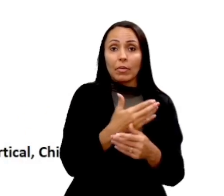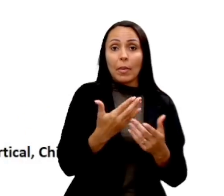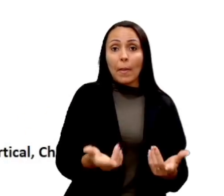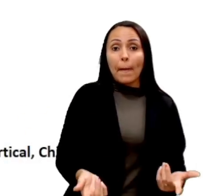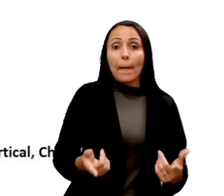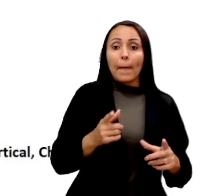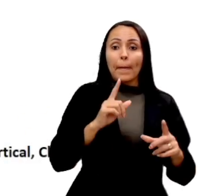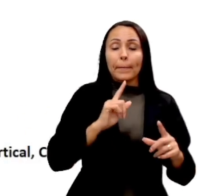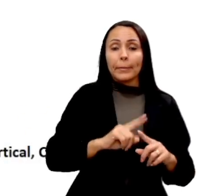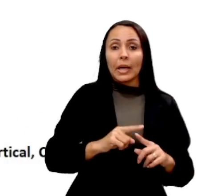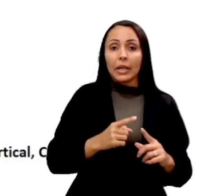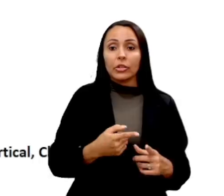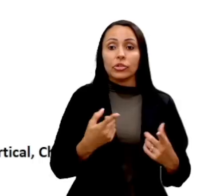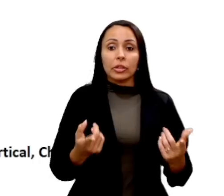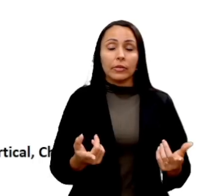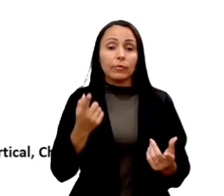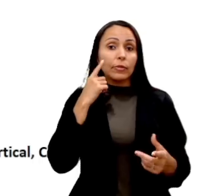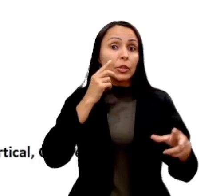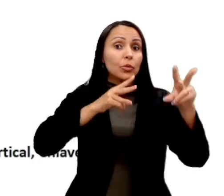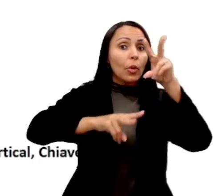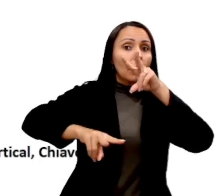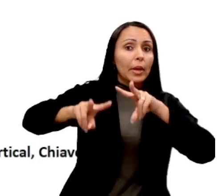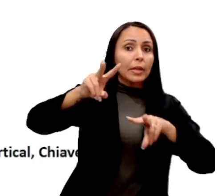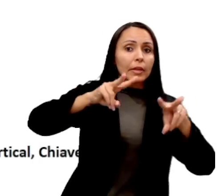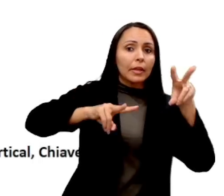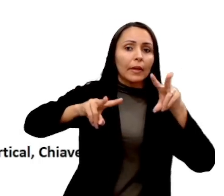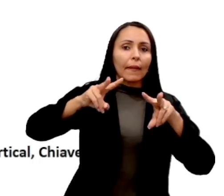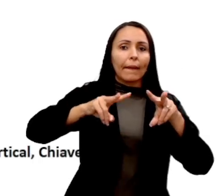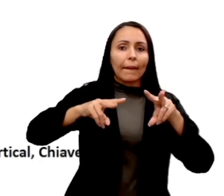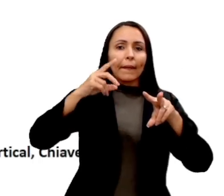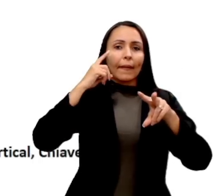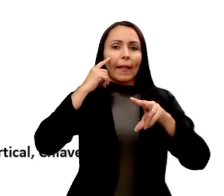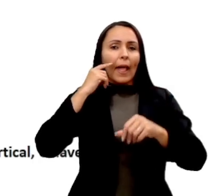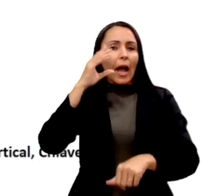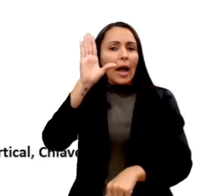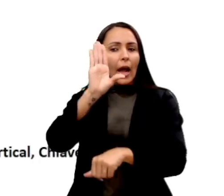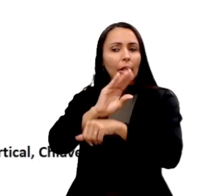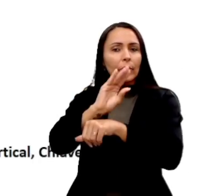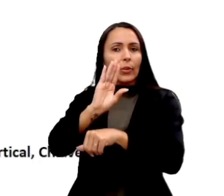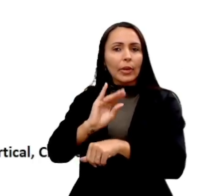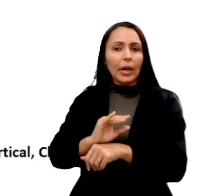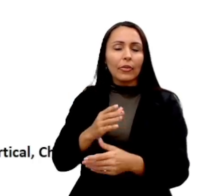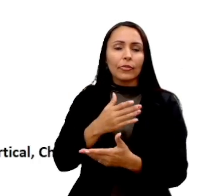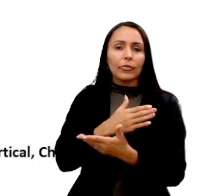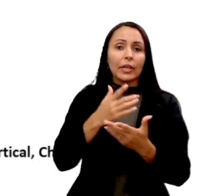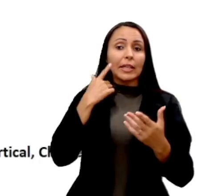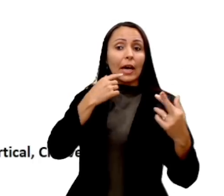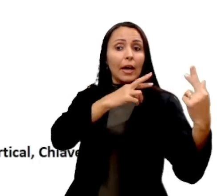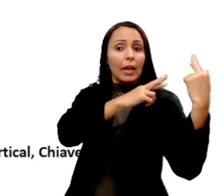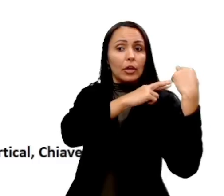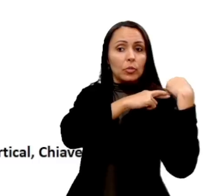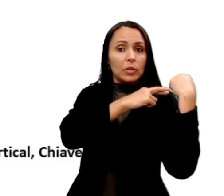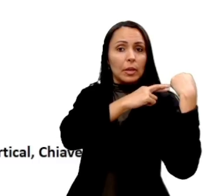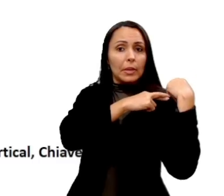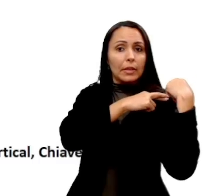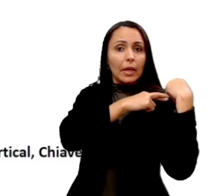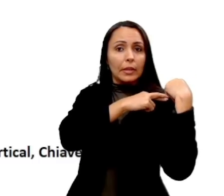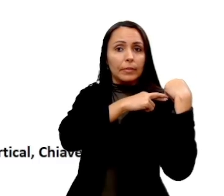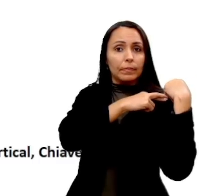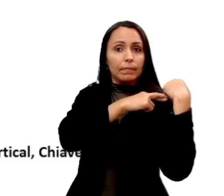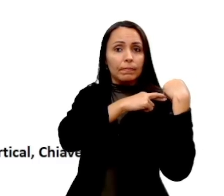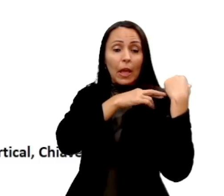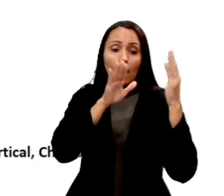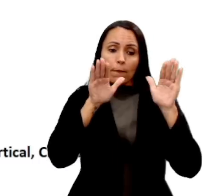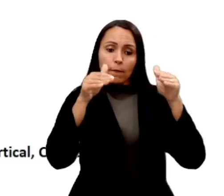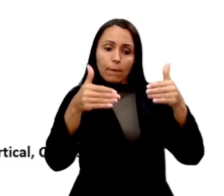chama, costuma dizer que visualmente é a radiografia da hierarquia e responsabilidade da empresa. Então, nesse primeiro